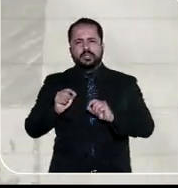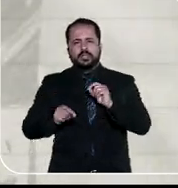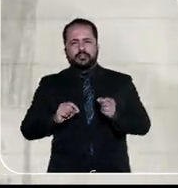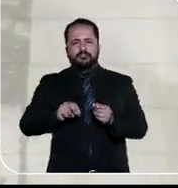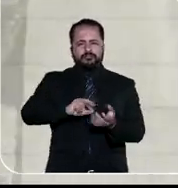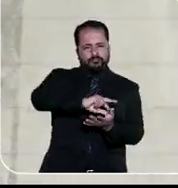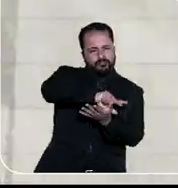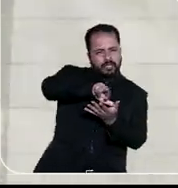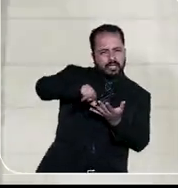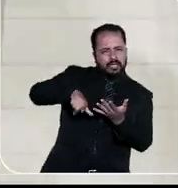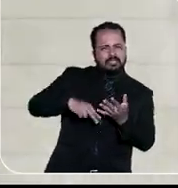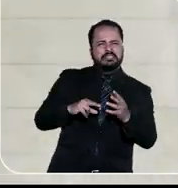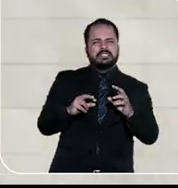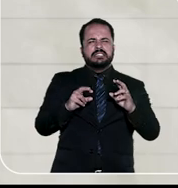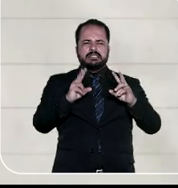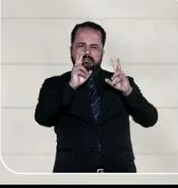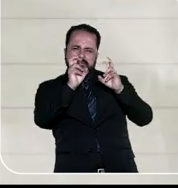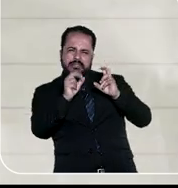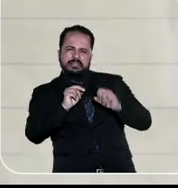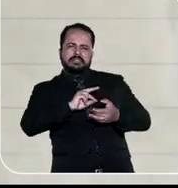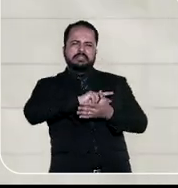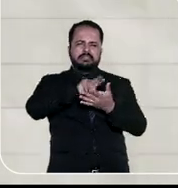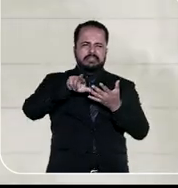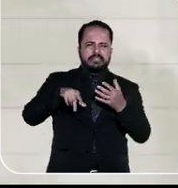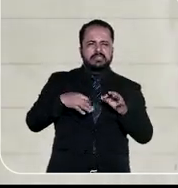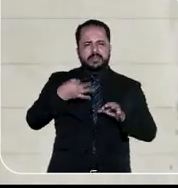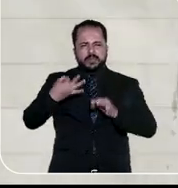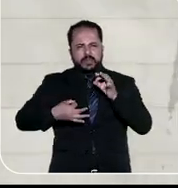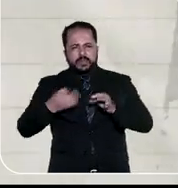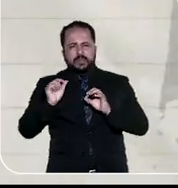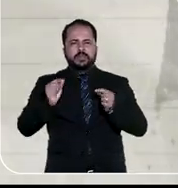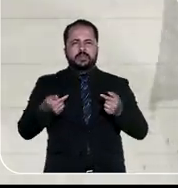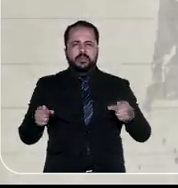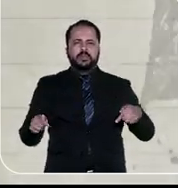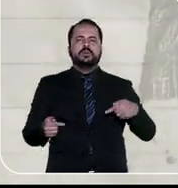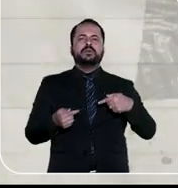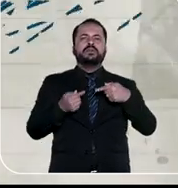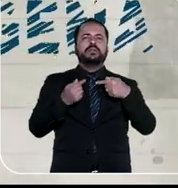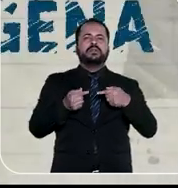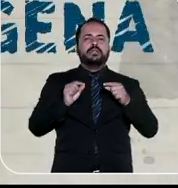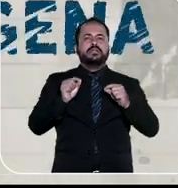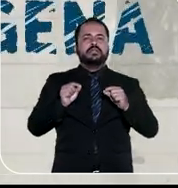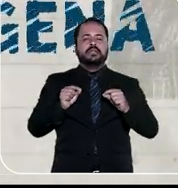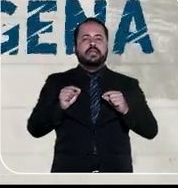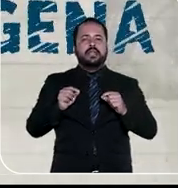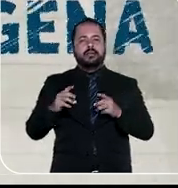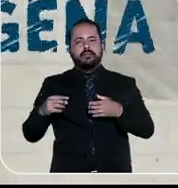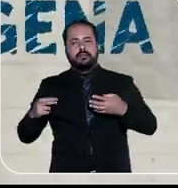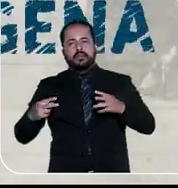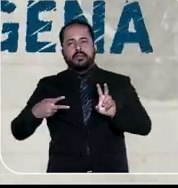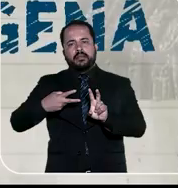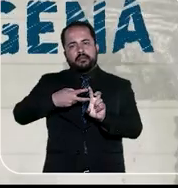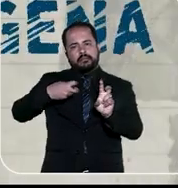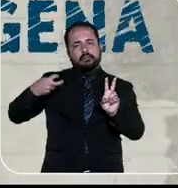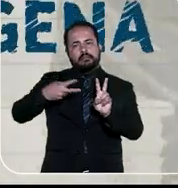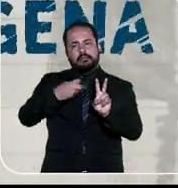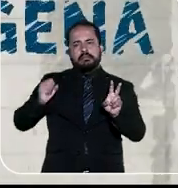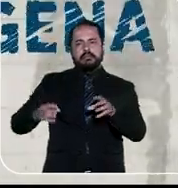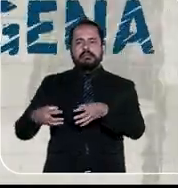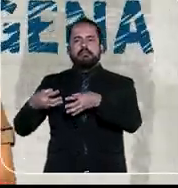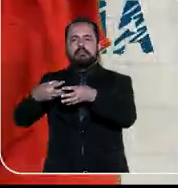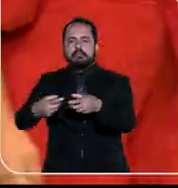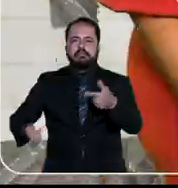casos envolvendo pagamento de impostos. Olha, eu já vi julgamento até sobre conflito envolvendo terra indígena.